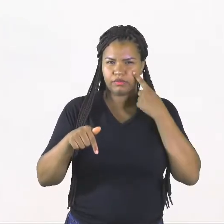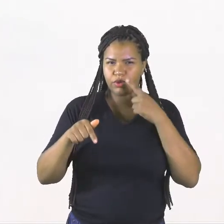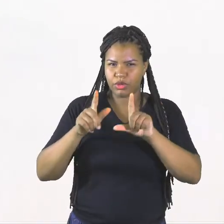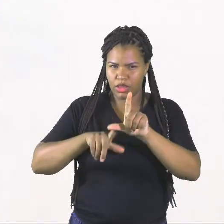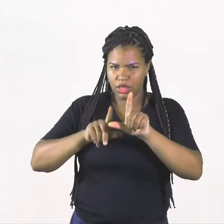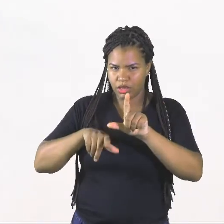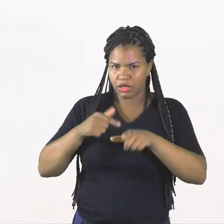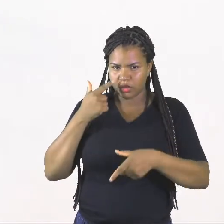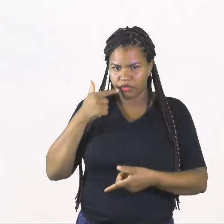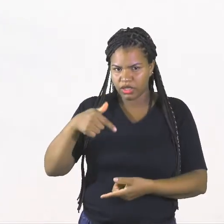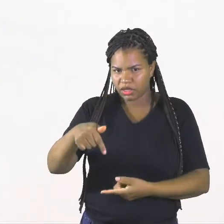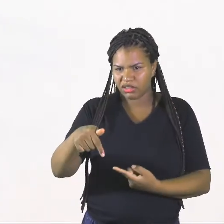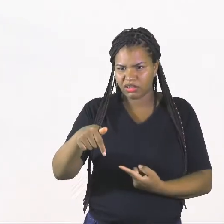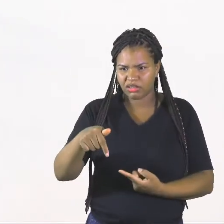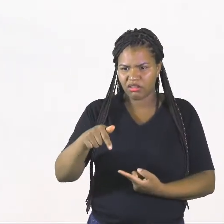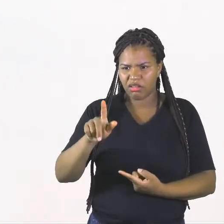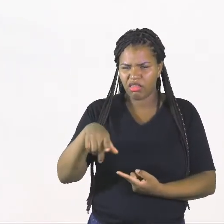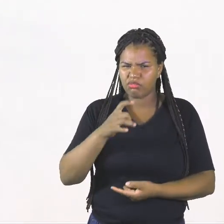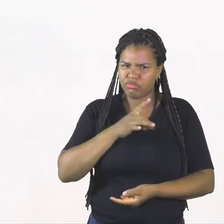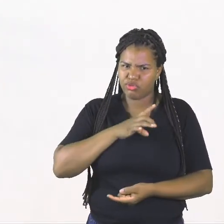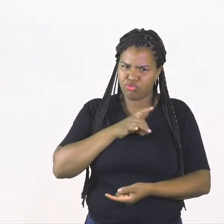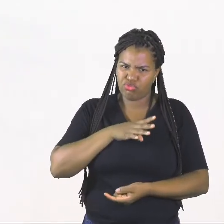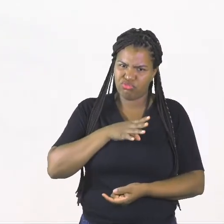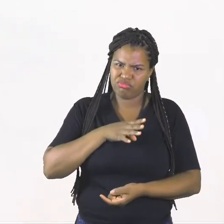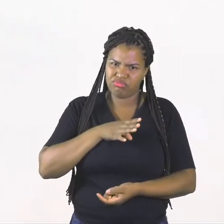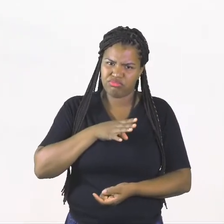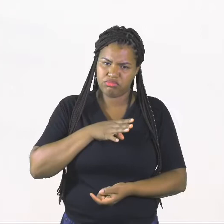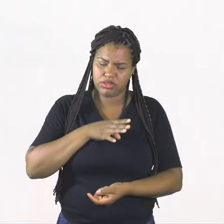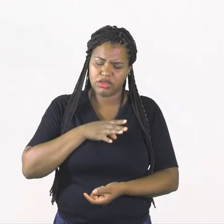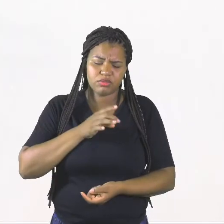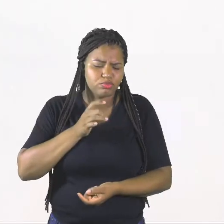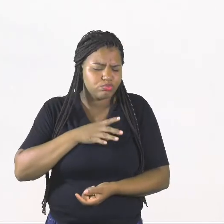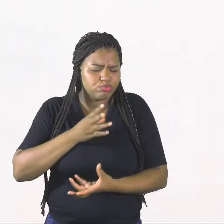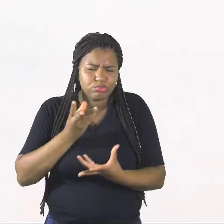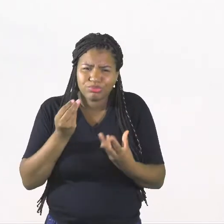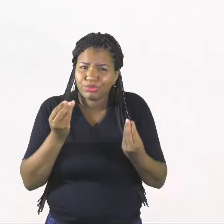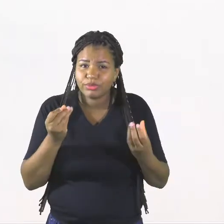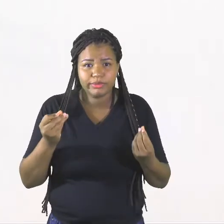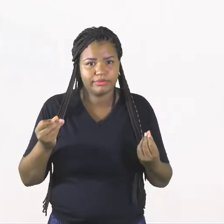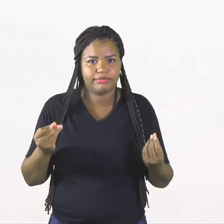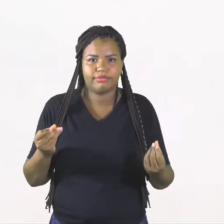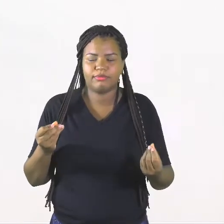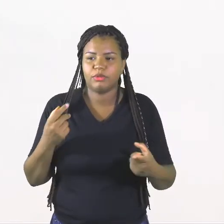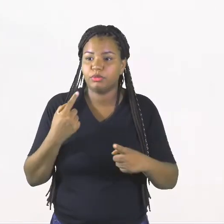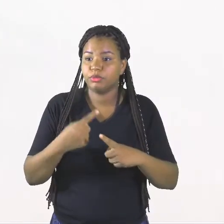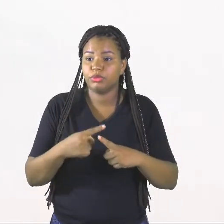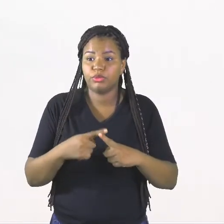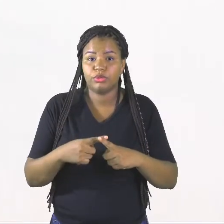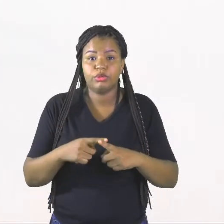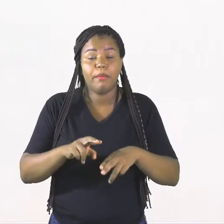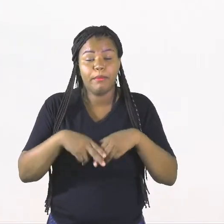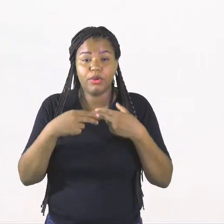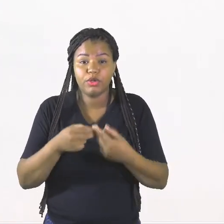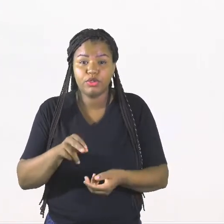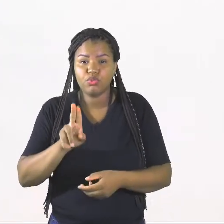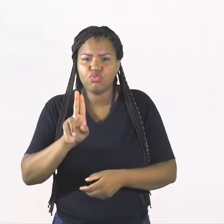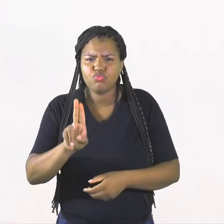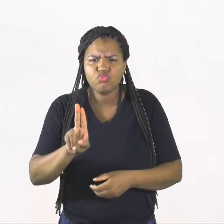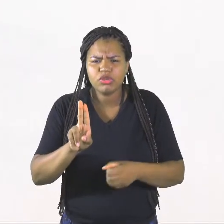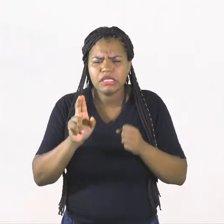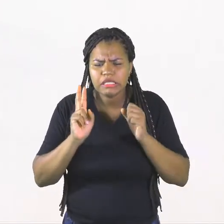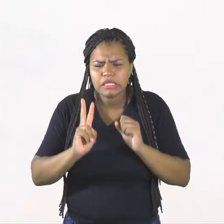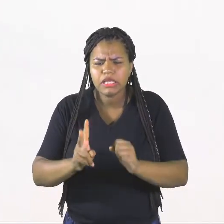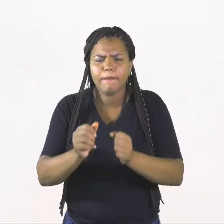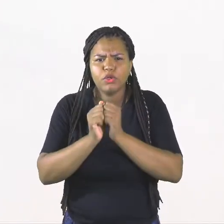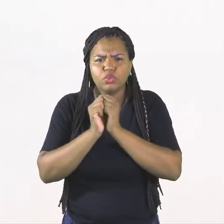letra Q, gente, é uma letrinha medrosa. Ela morre de medo. Por isso, o U sempre fica juntinho dela. Pra ela